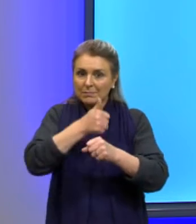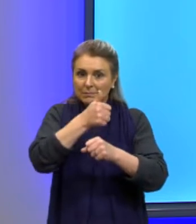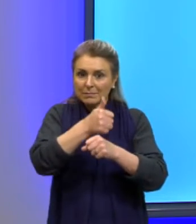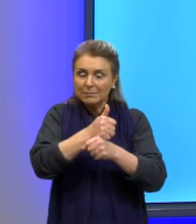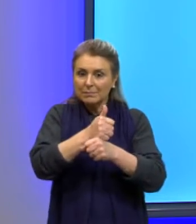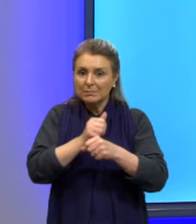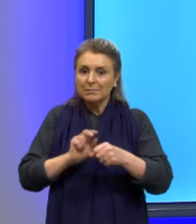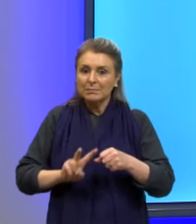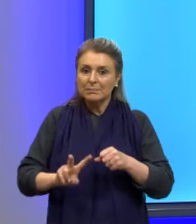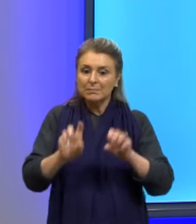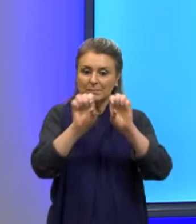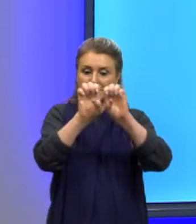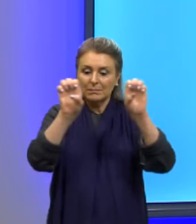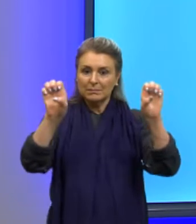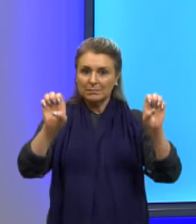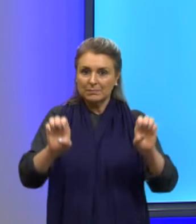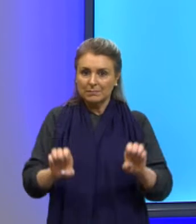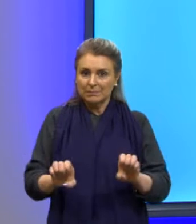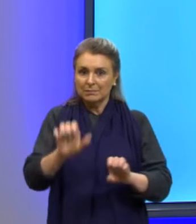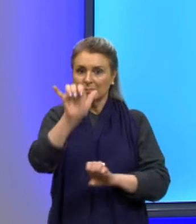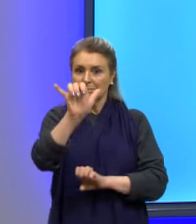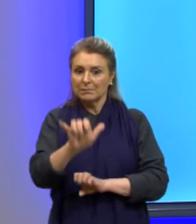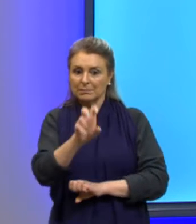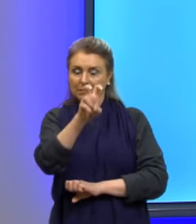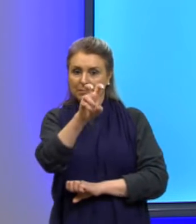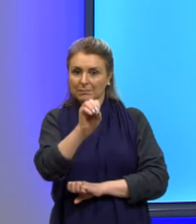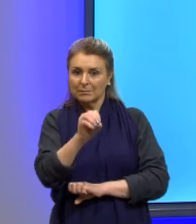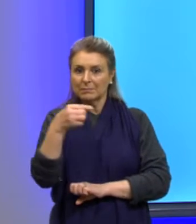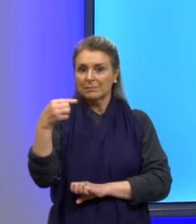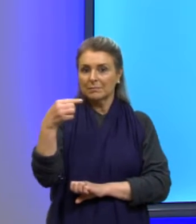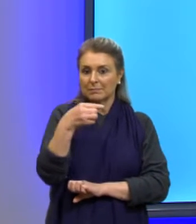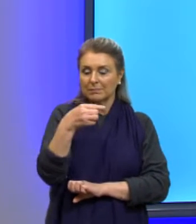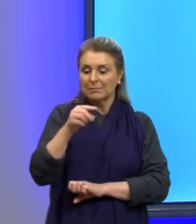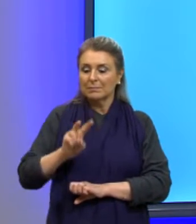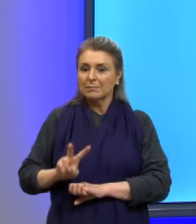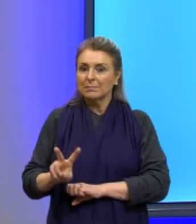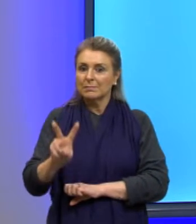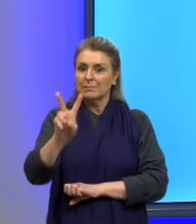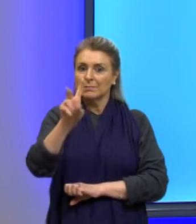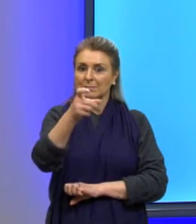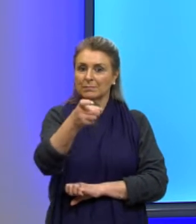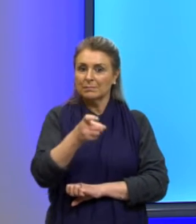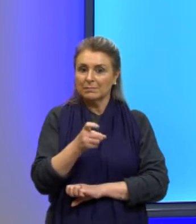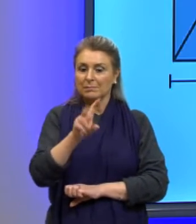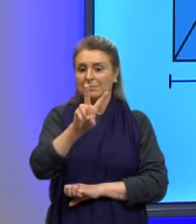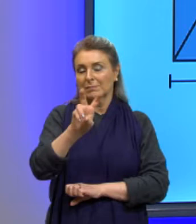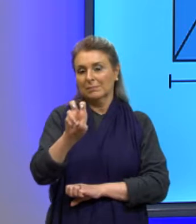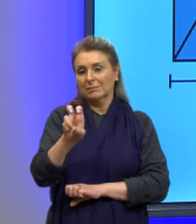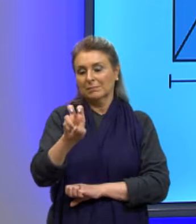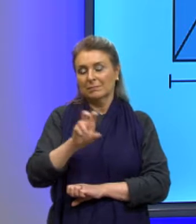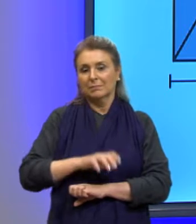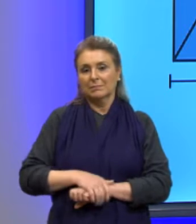da equação que eu tinha do Y, 50 menos o valor dele do X, 25.